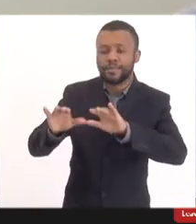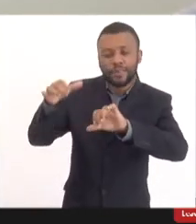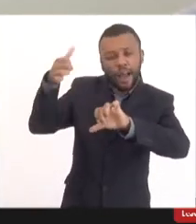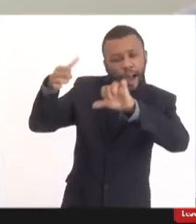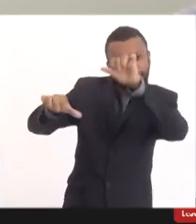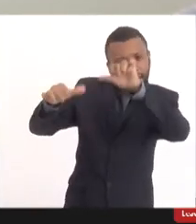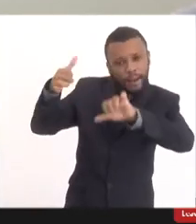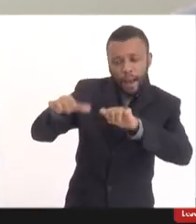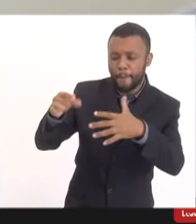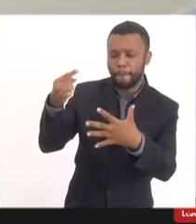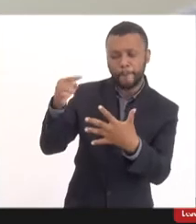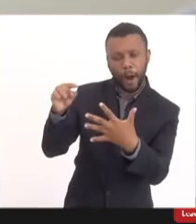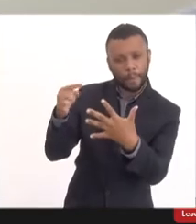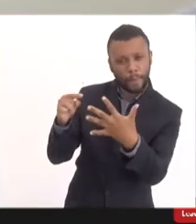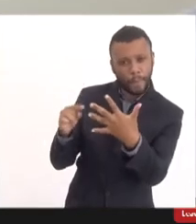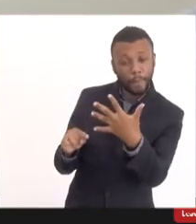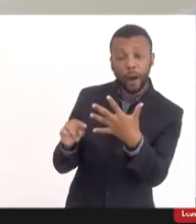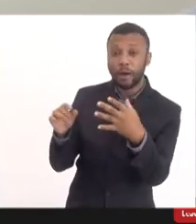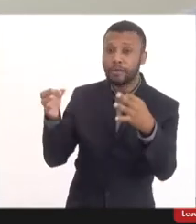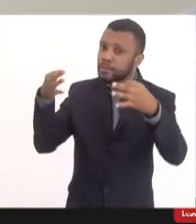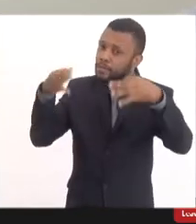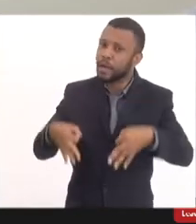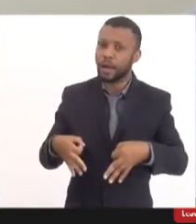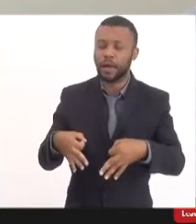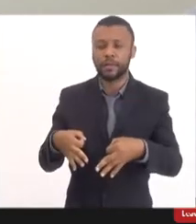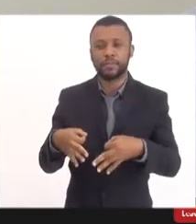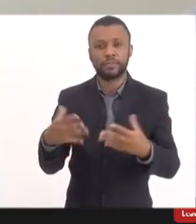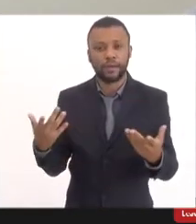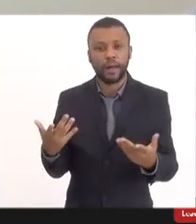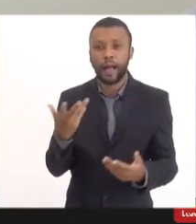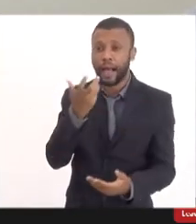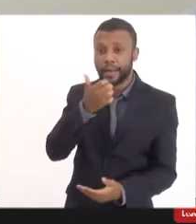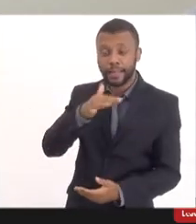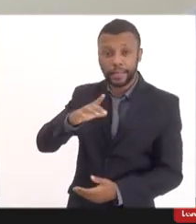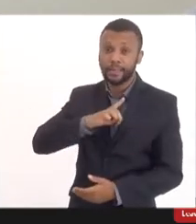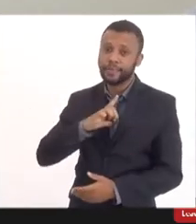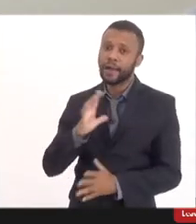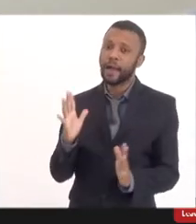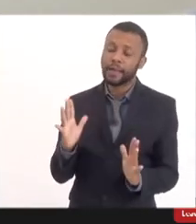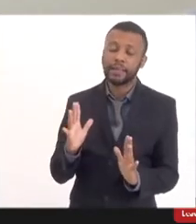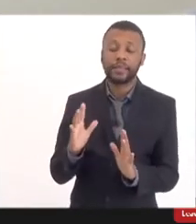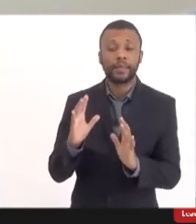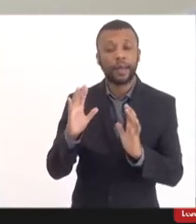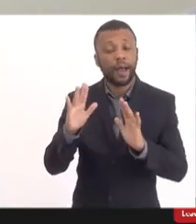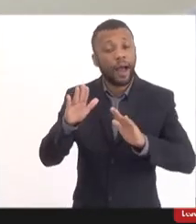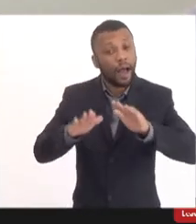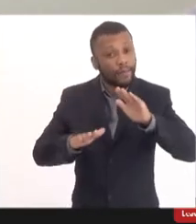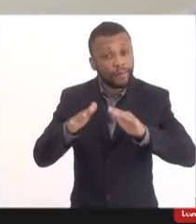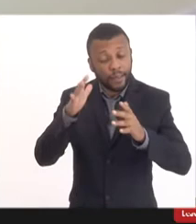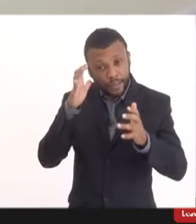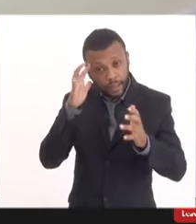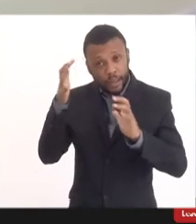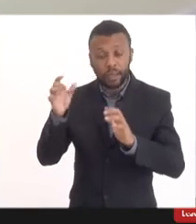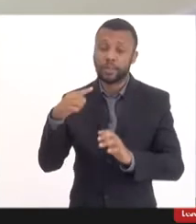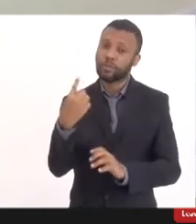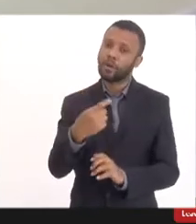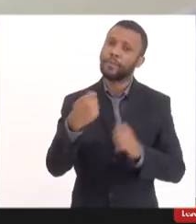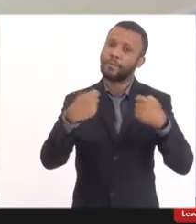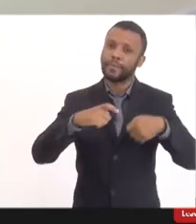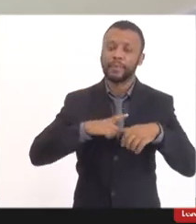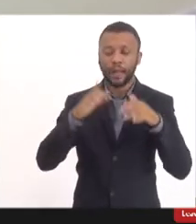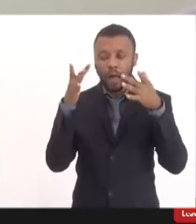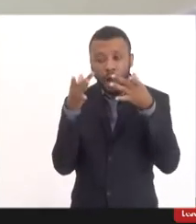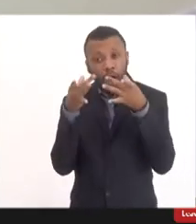contraindicações absolutas para crianças que as tivessem. Então, nesse caso, a gente estaria tendo cautela e não estaria